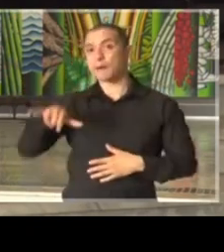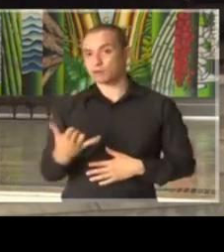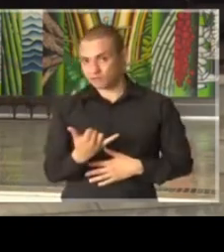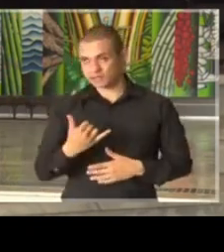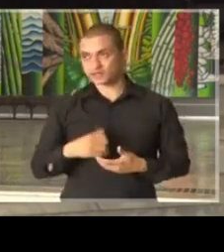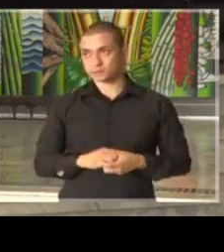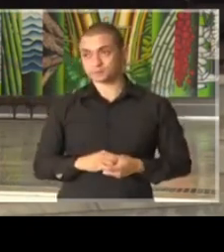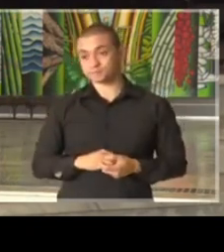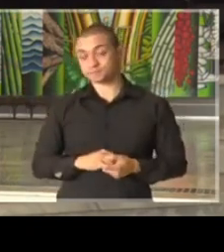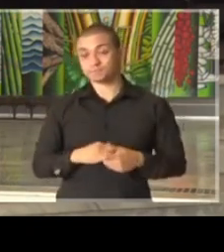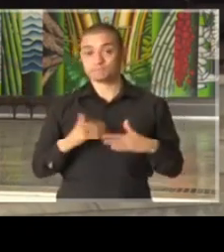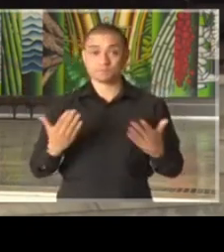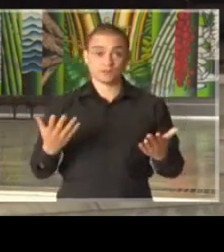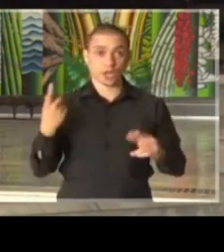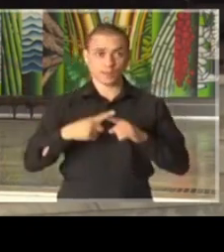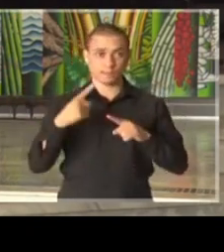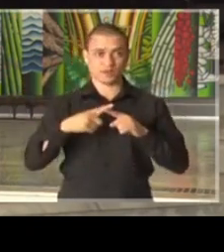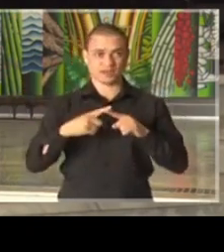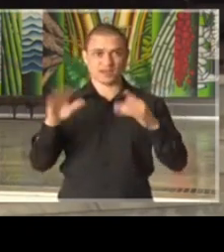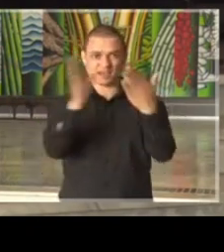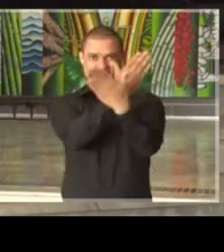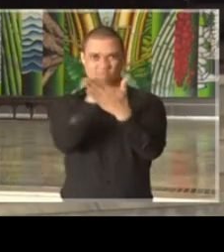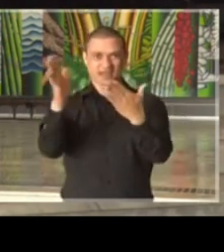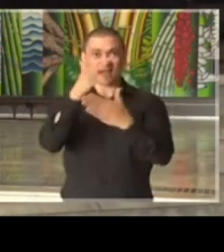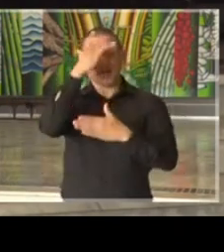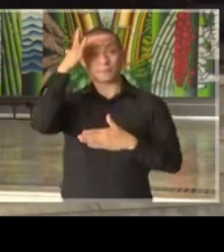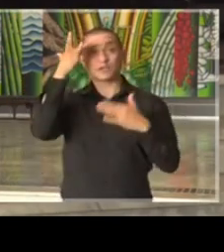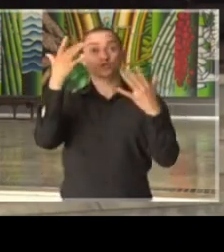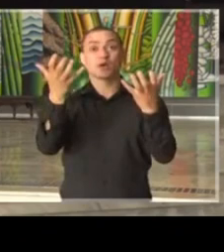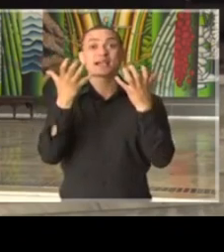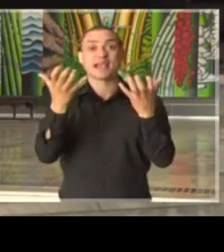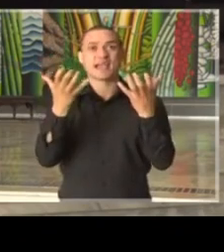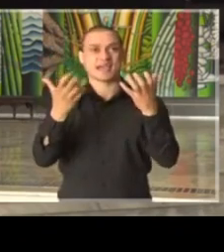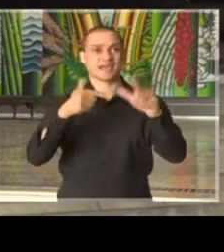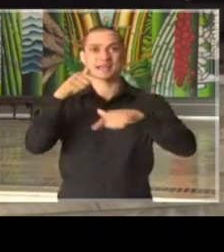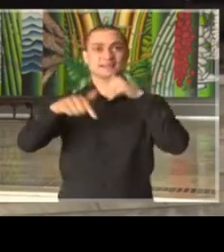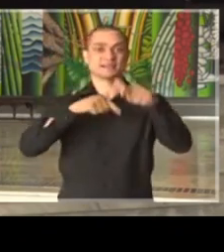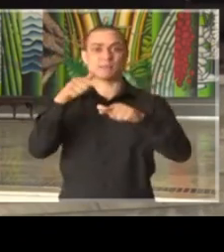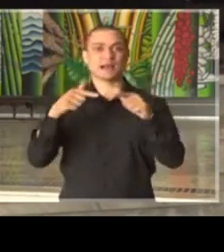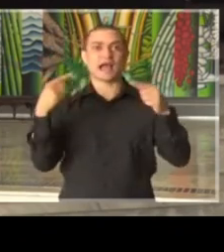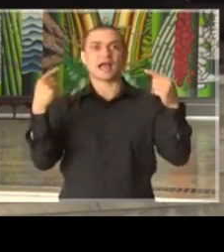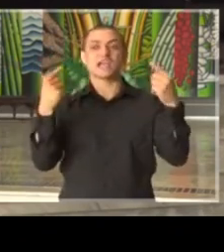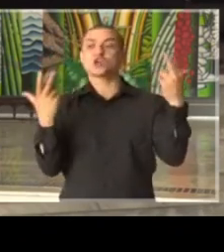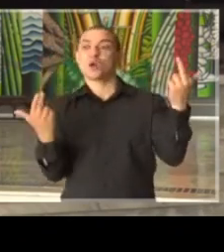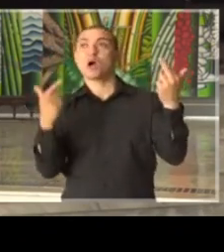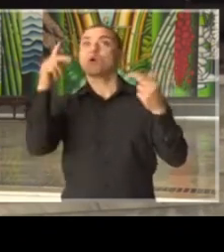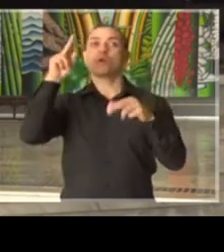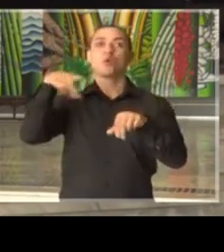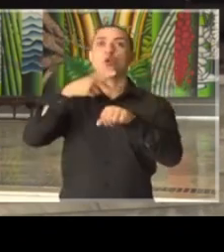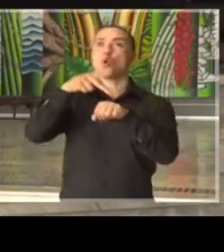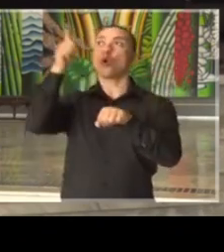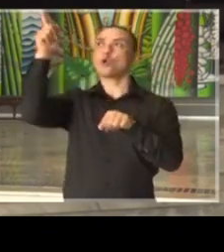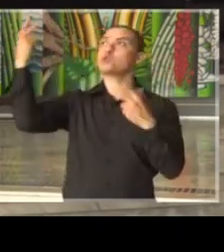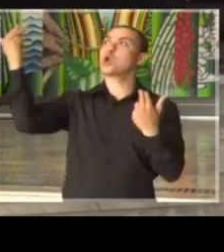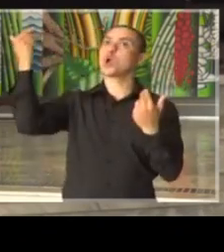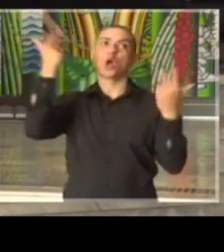até por conta de muitas vezes as pessoas quererem trabalhar com similaridades com outros países, isso é óbvio que nós